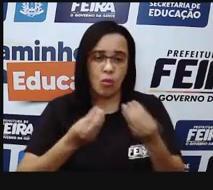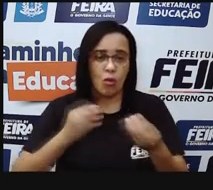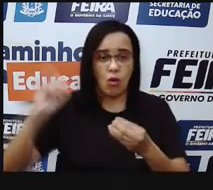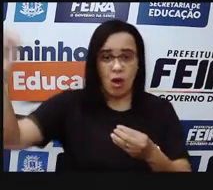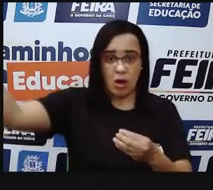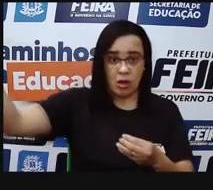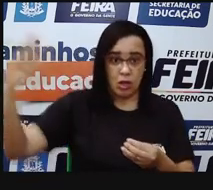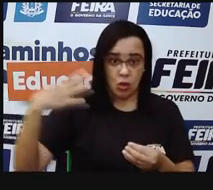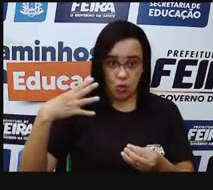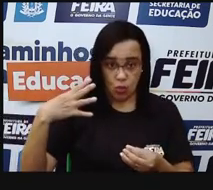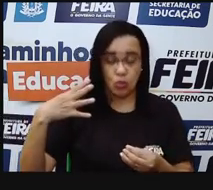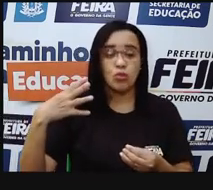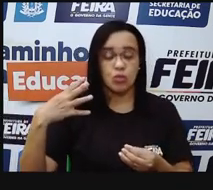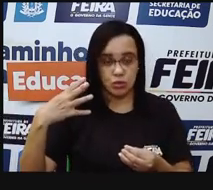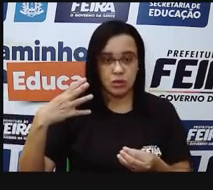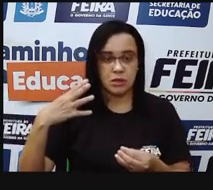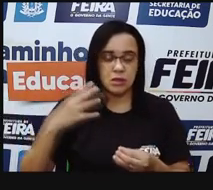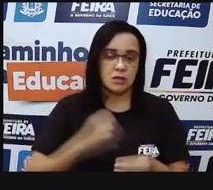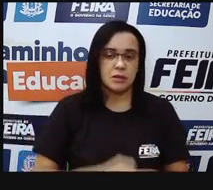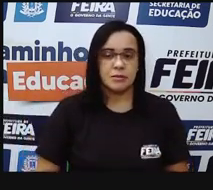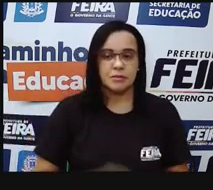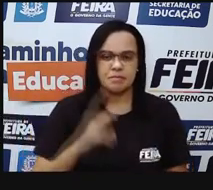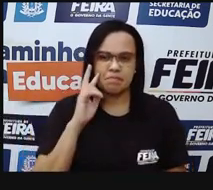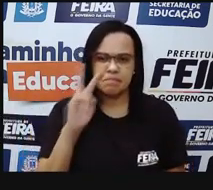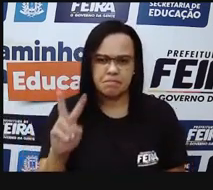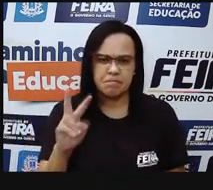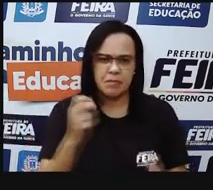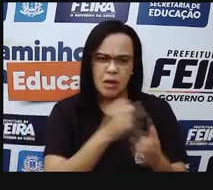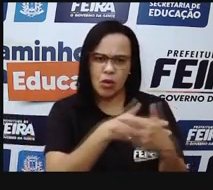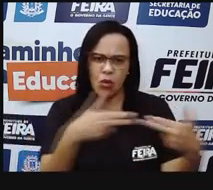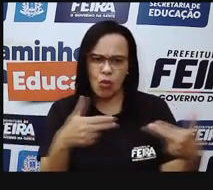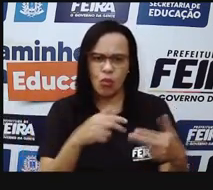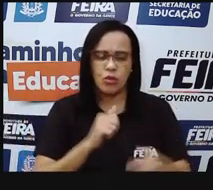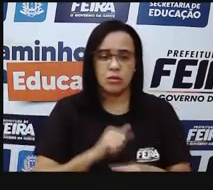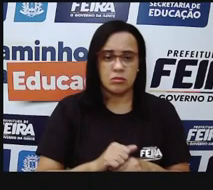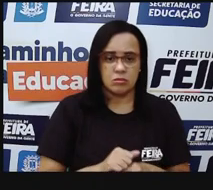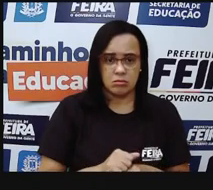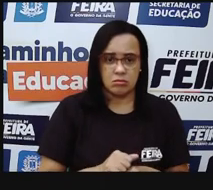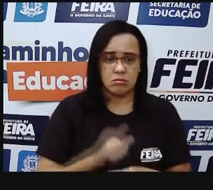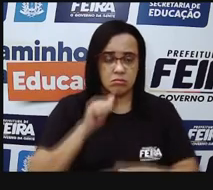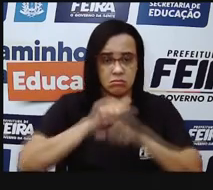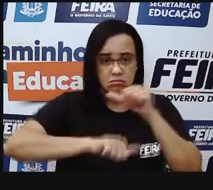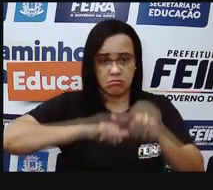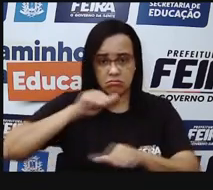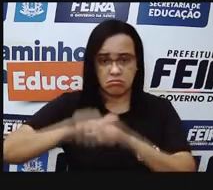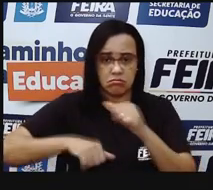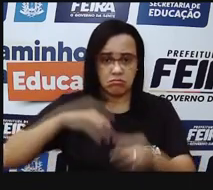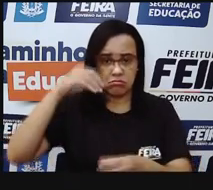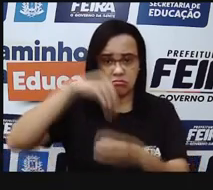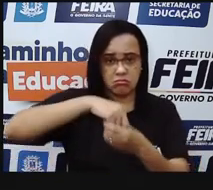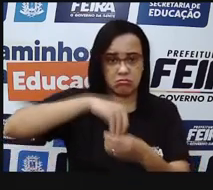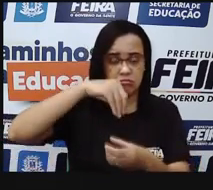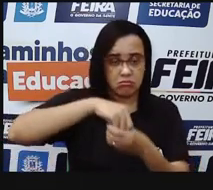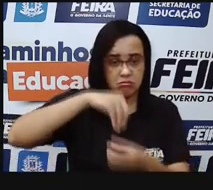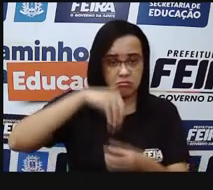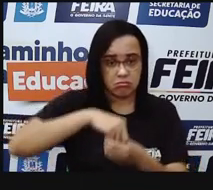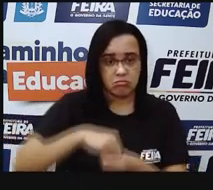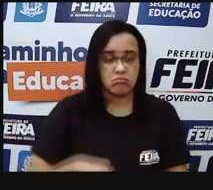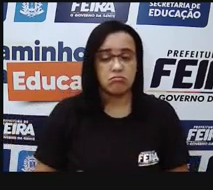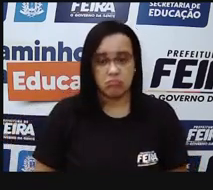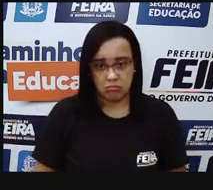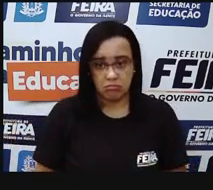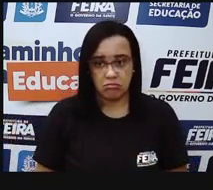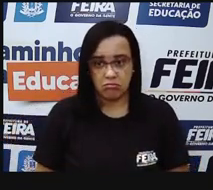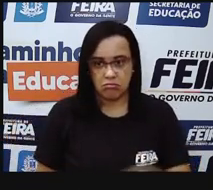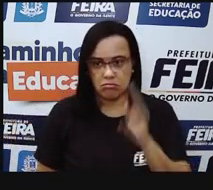desmovida de um objeto, vai passar pelo nosso pepila, que é essa estrutura